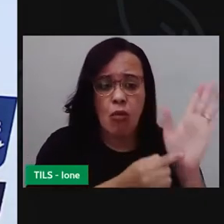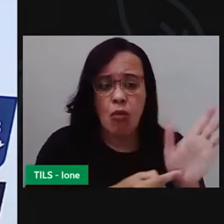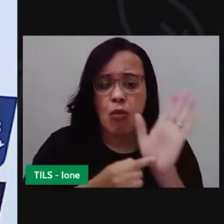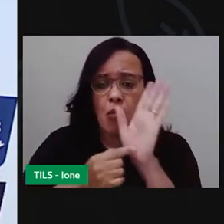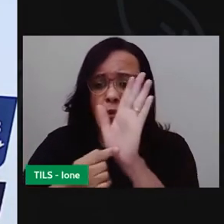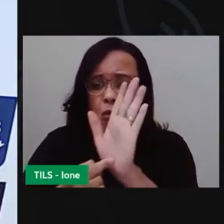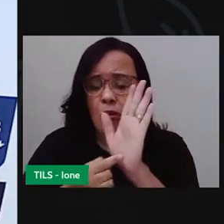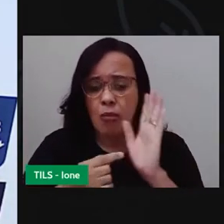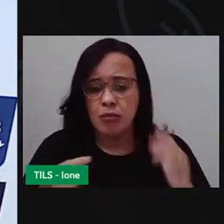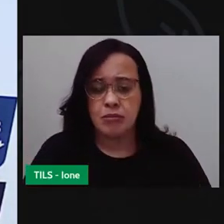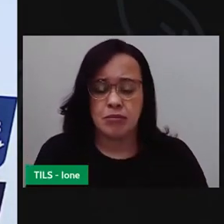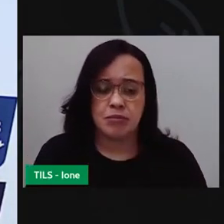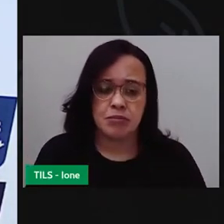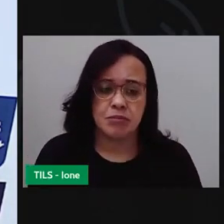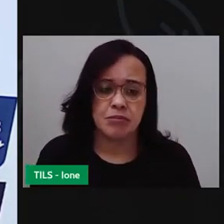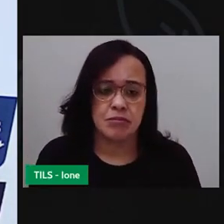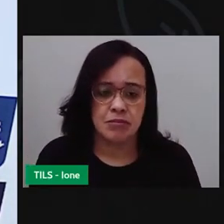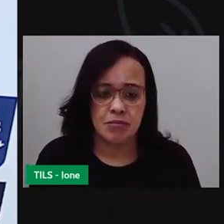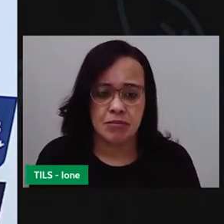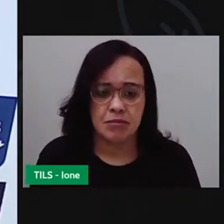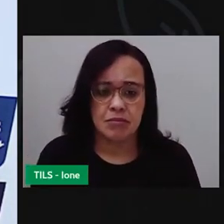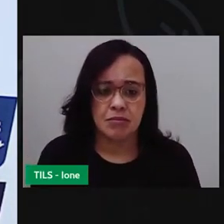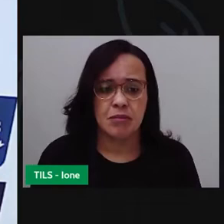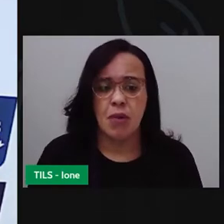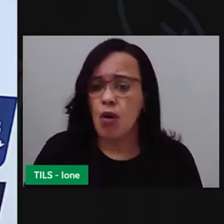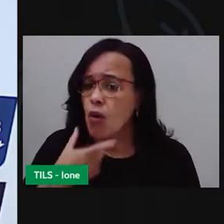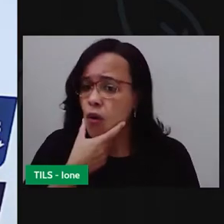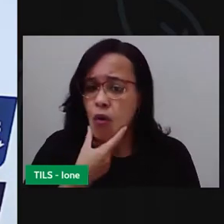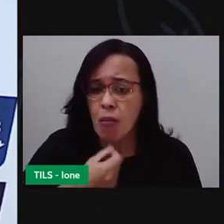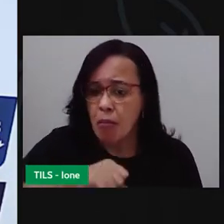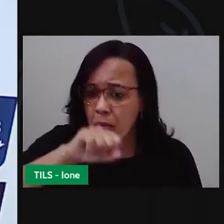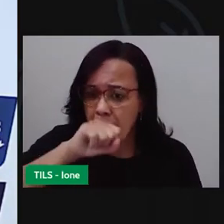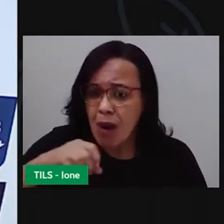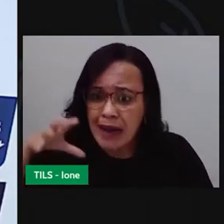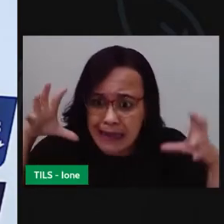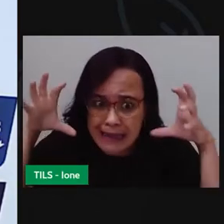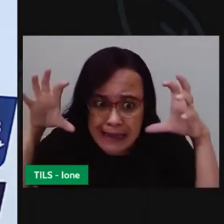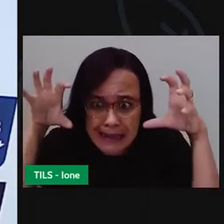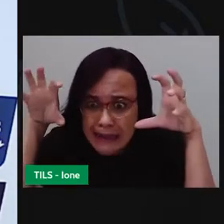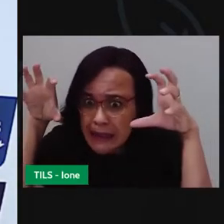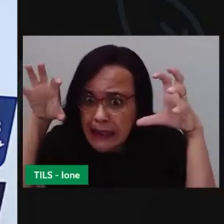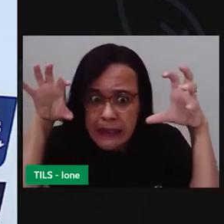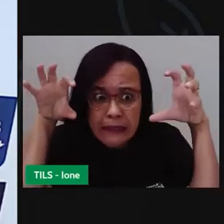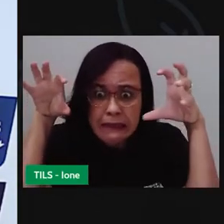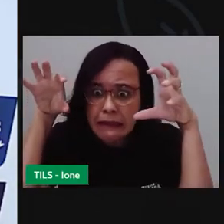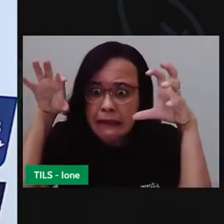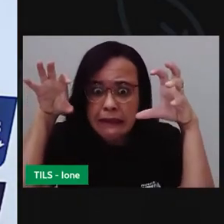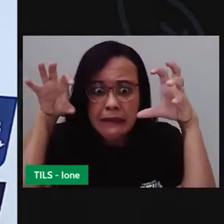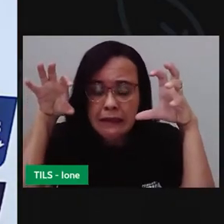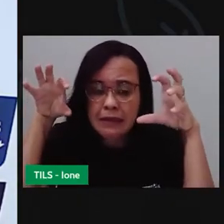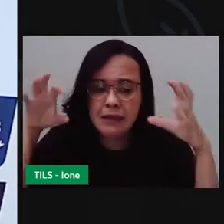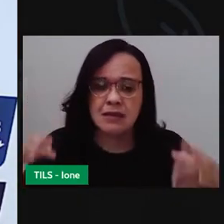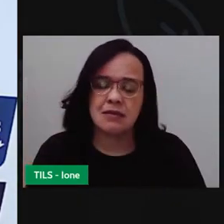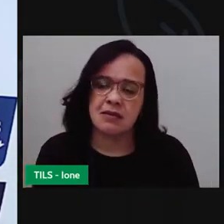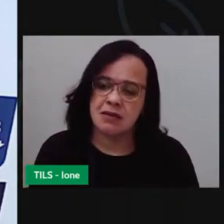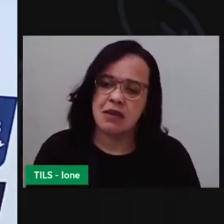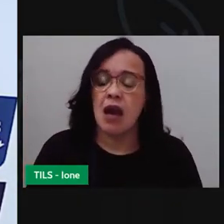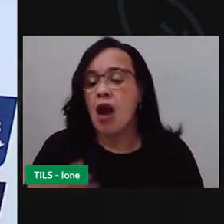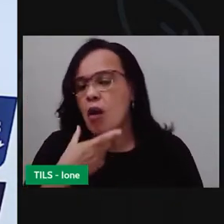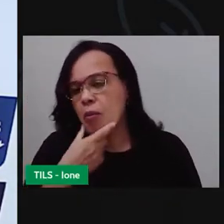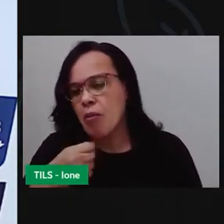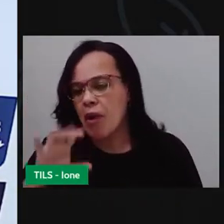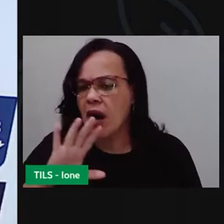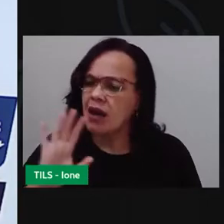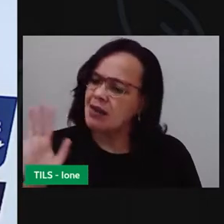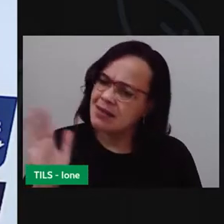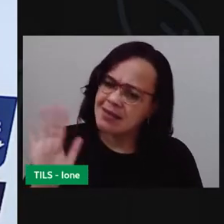o pai, né? Que tem um monstro na cama dele. E aí, ele tranquiliza o filho. Fique